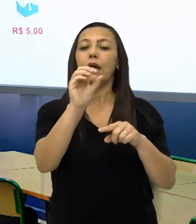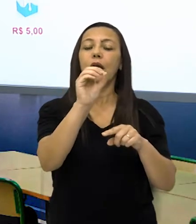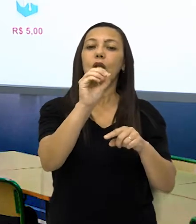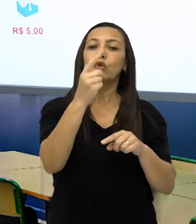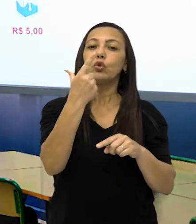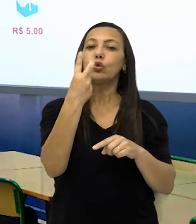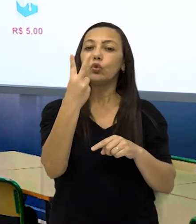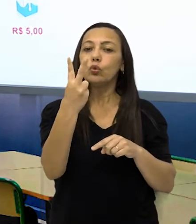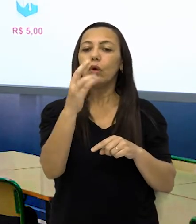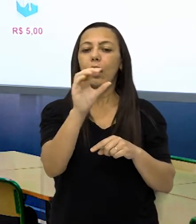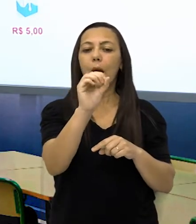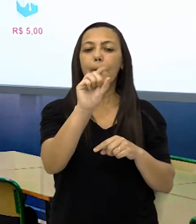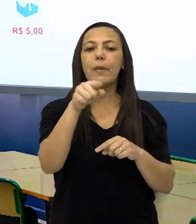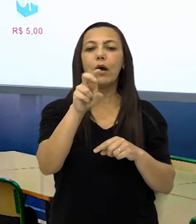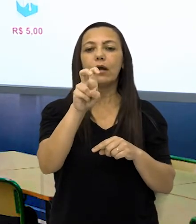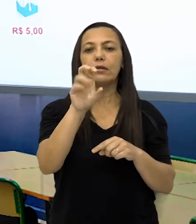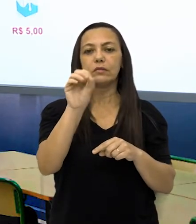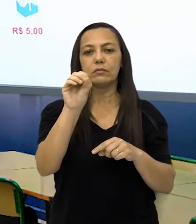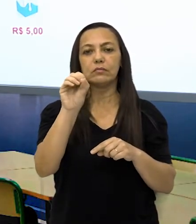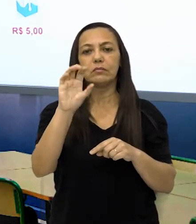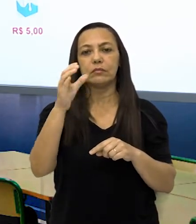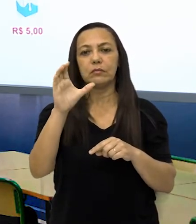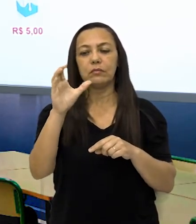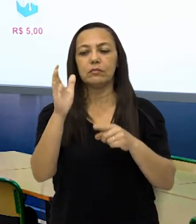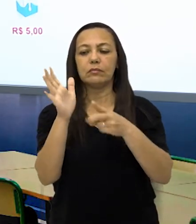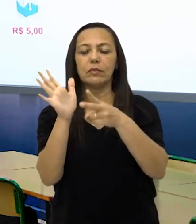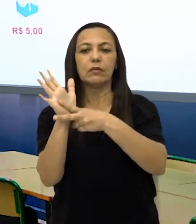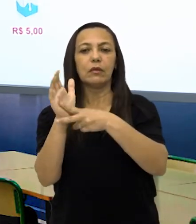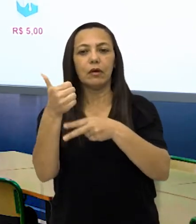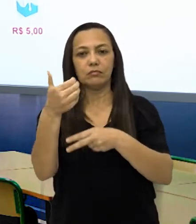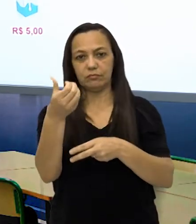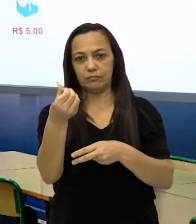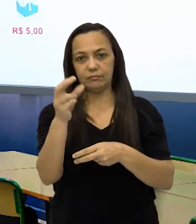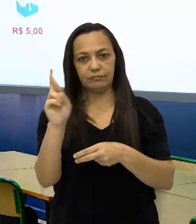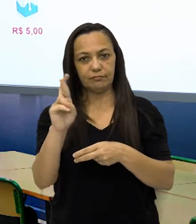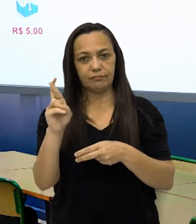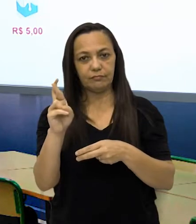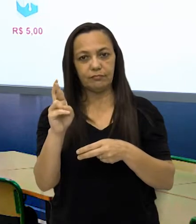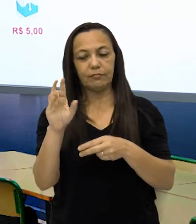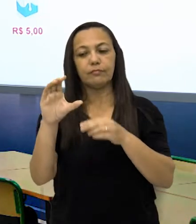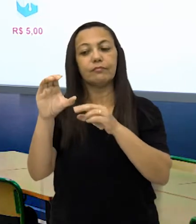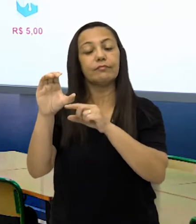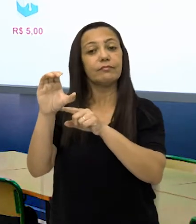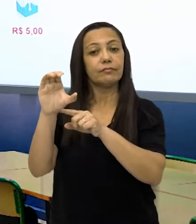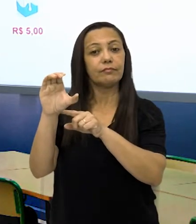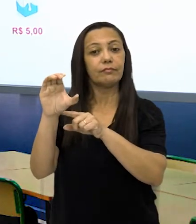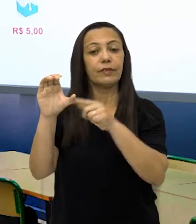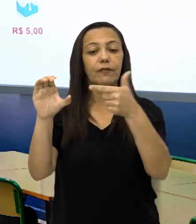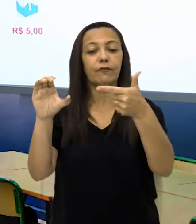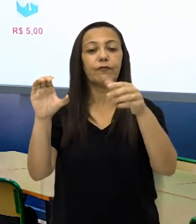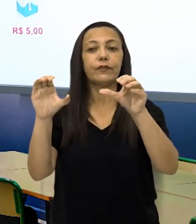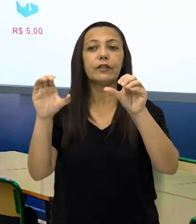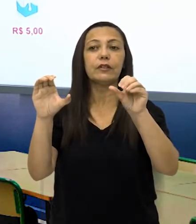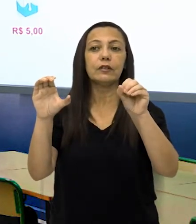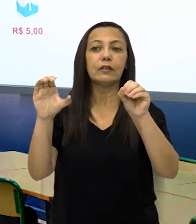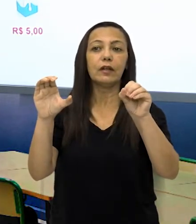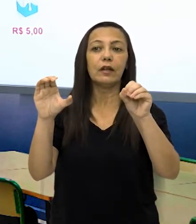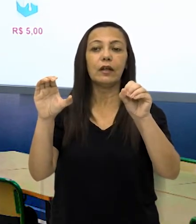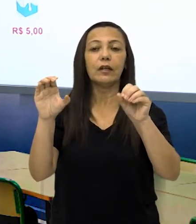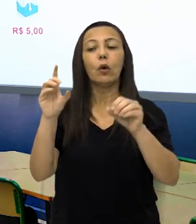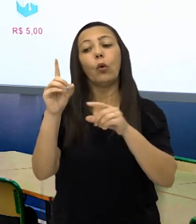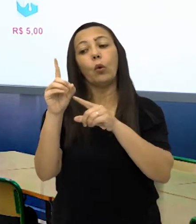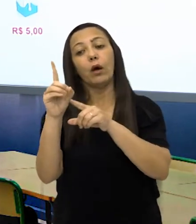R$ que dá o valor de R$ 16,00. Será a alternativa C. R$,00 ou a